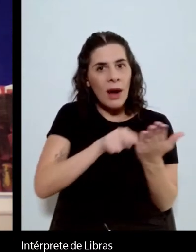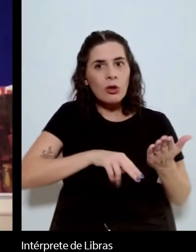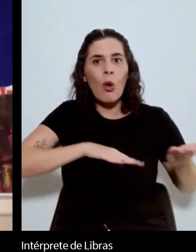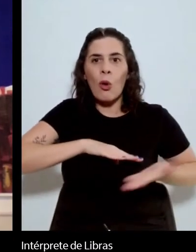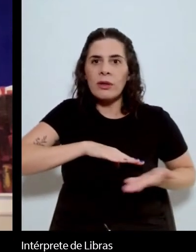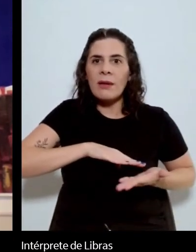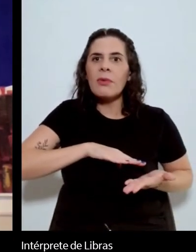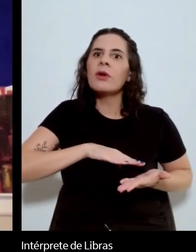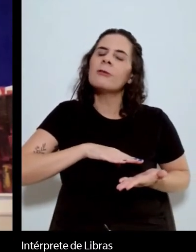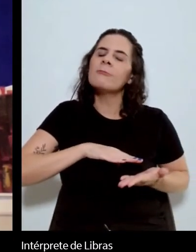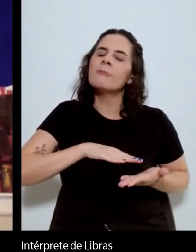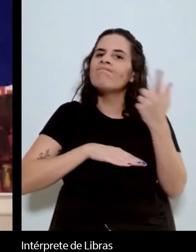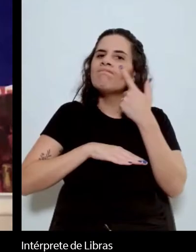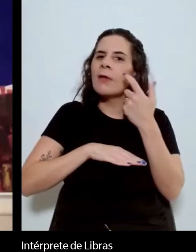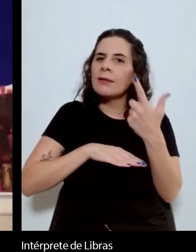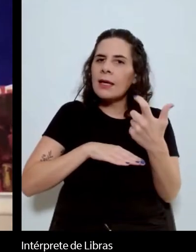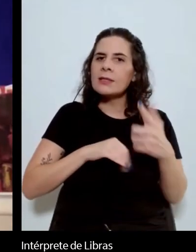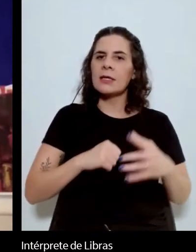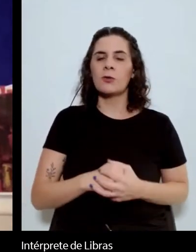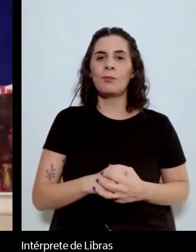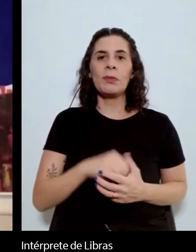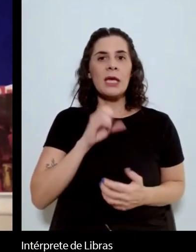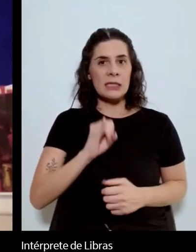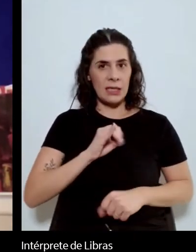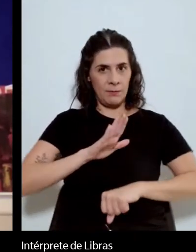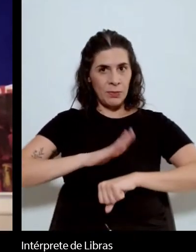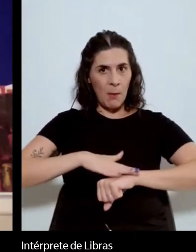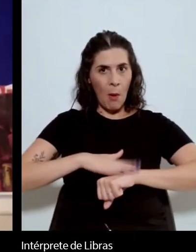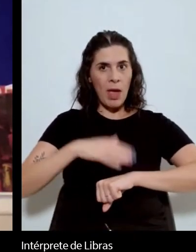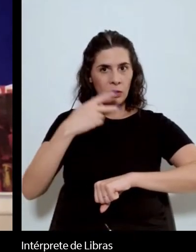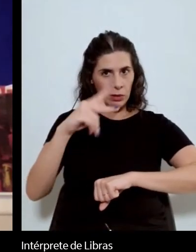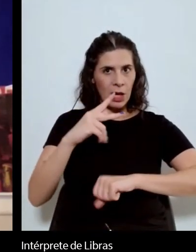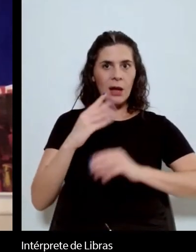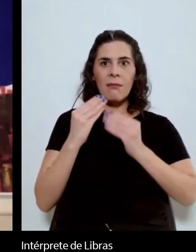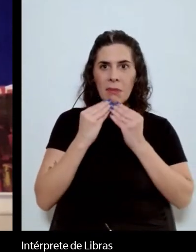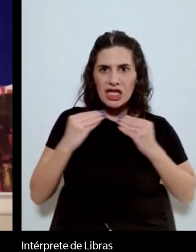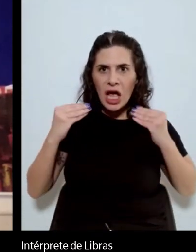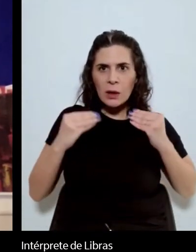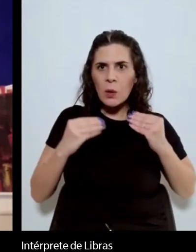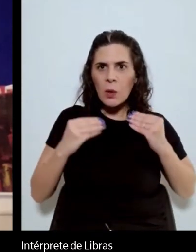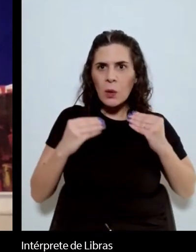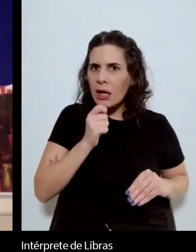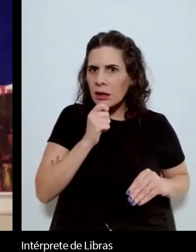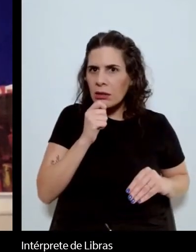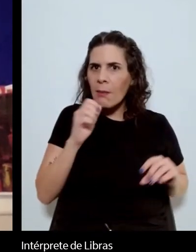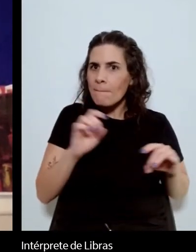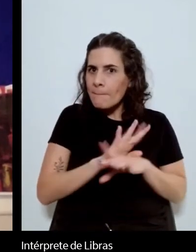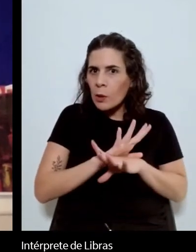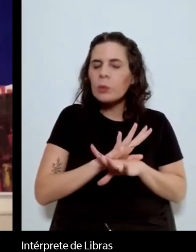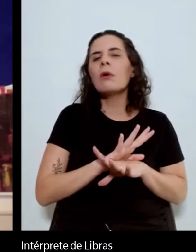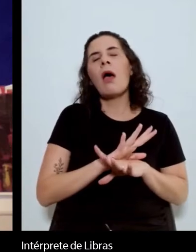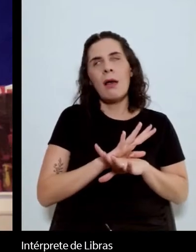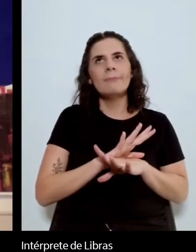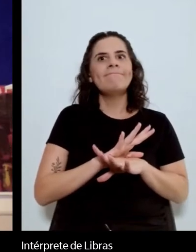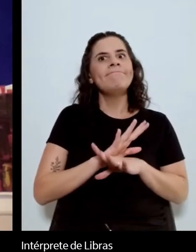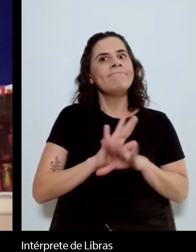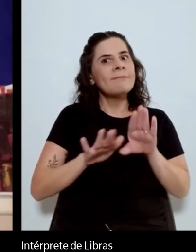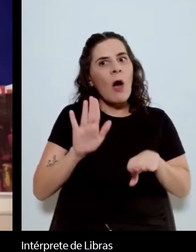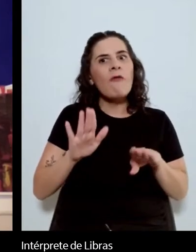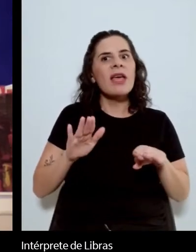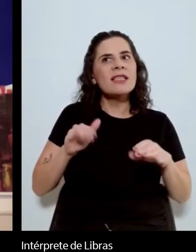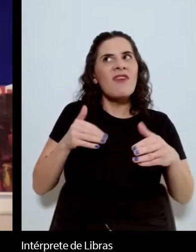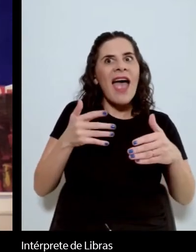que se o momento de Machado ainda não chegou, talvez esteja chegando e nós temos,